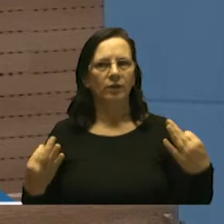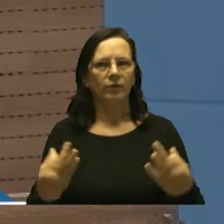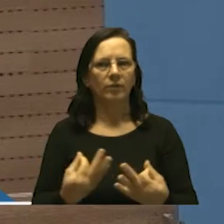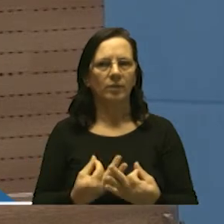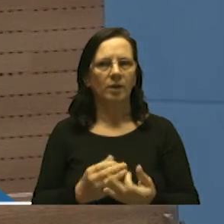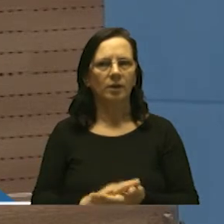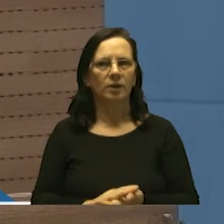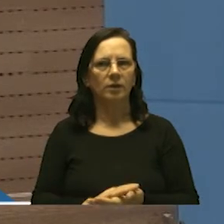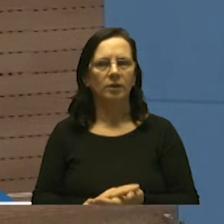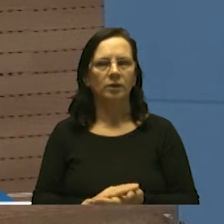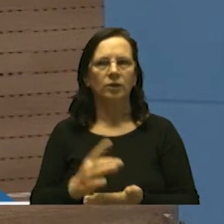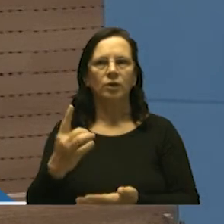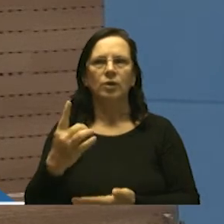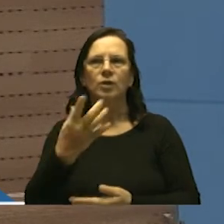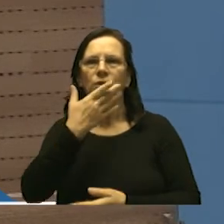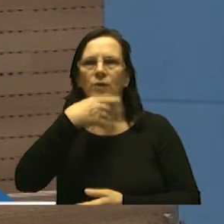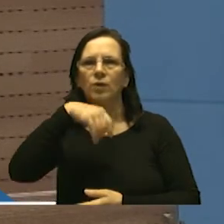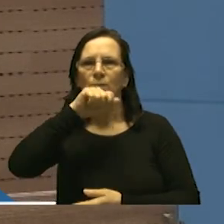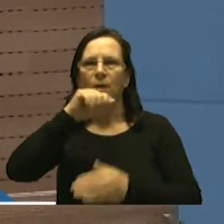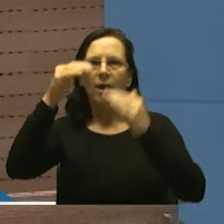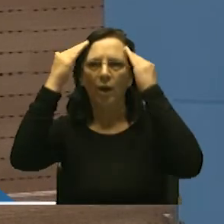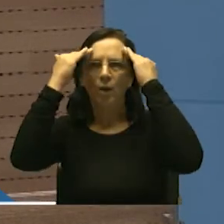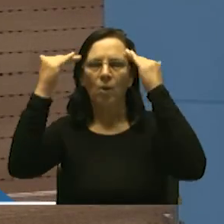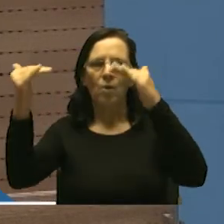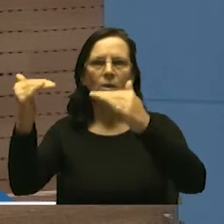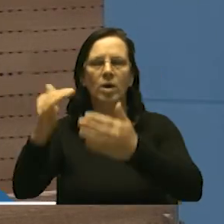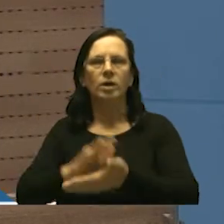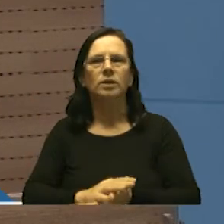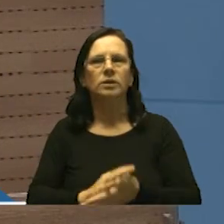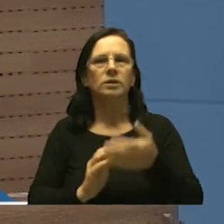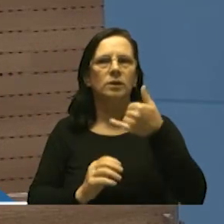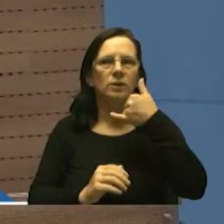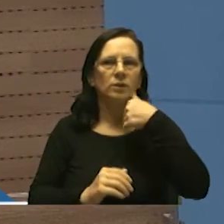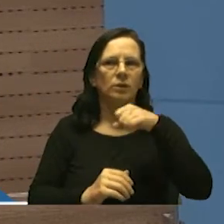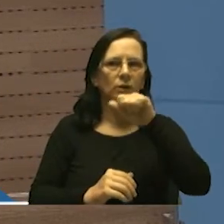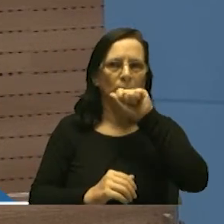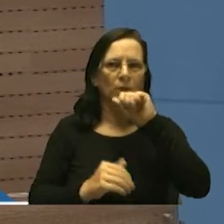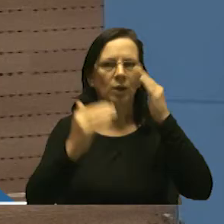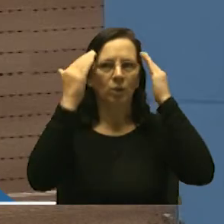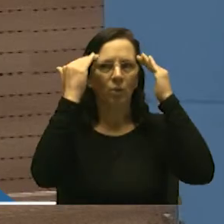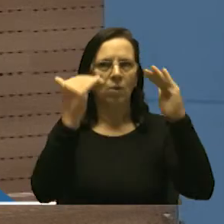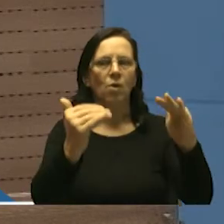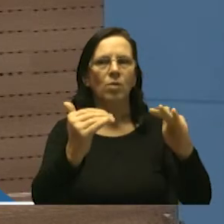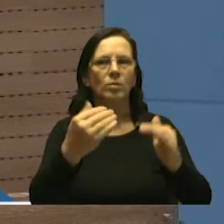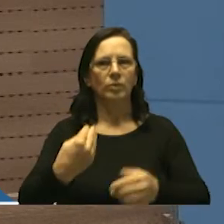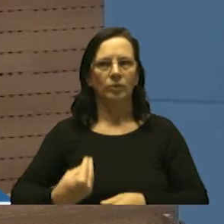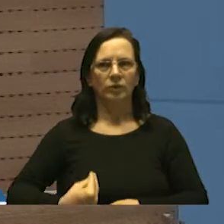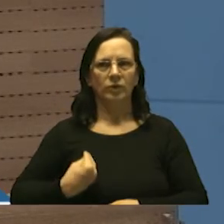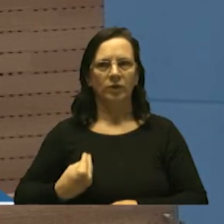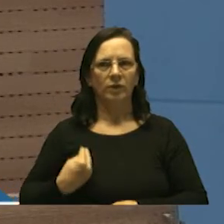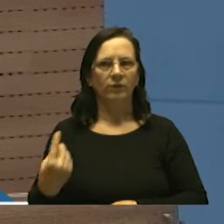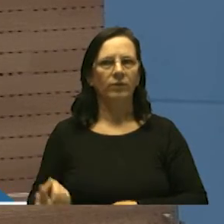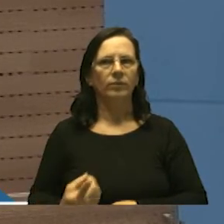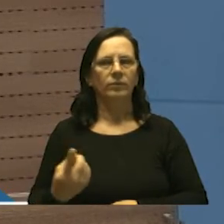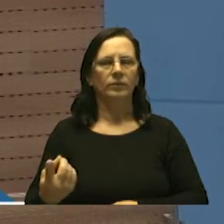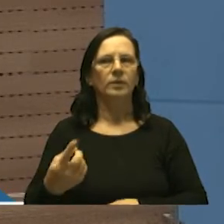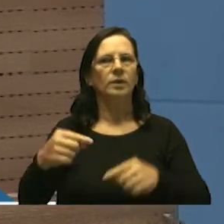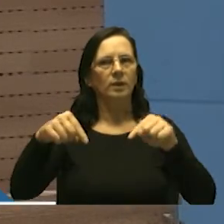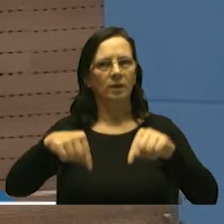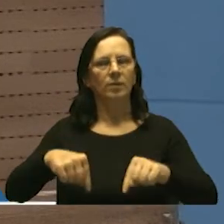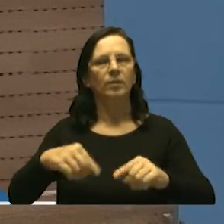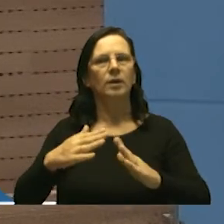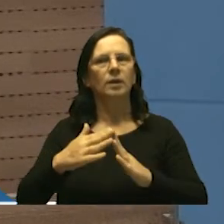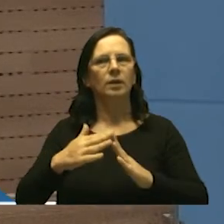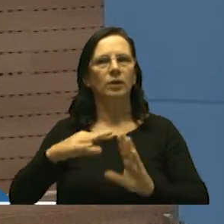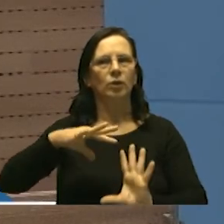honra teu pai e tua mãe para que teus dias sejam prolongados na terra o primeiro mandamento